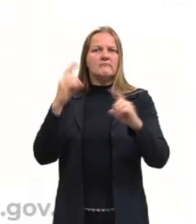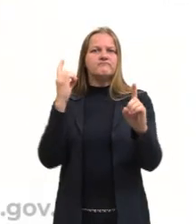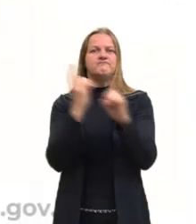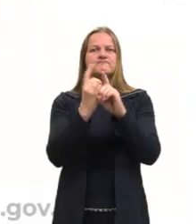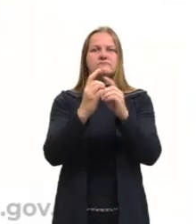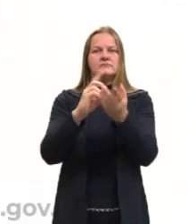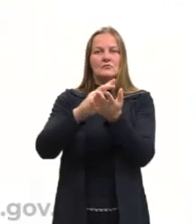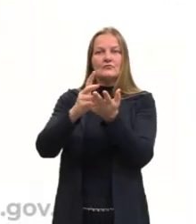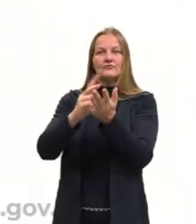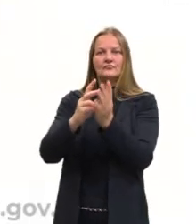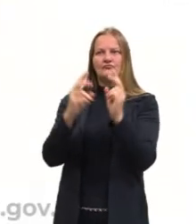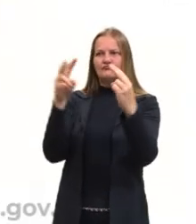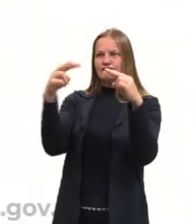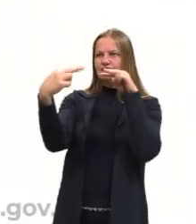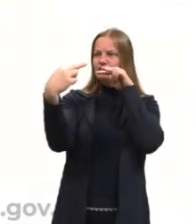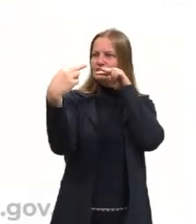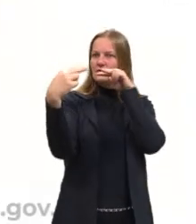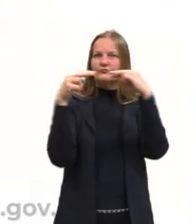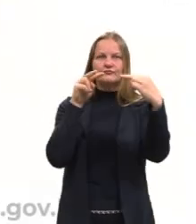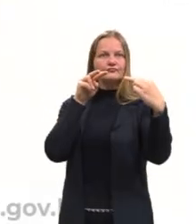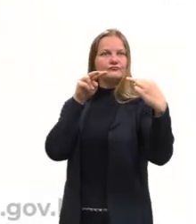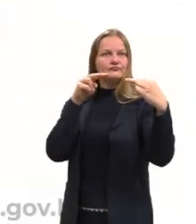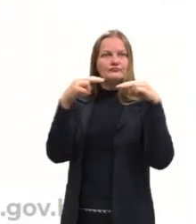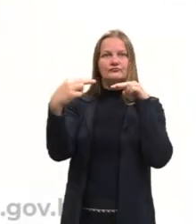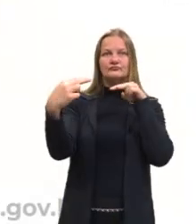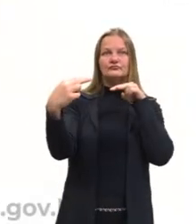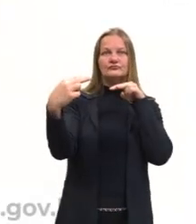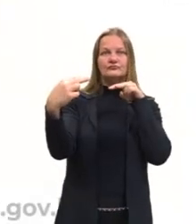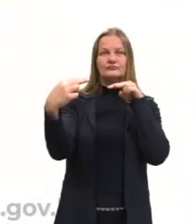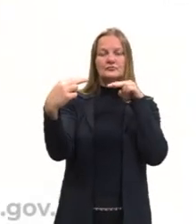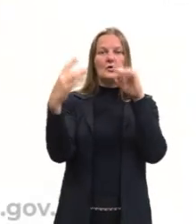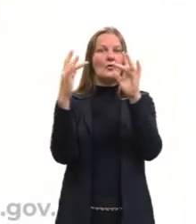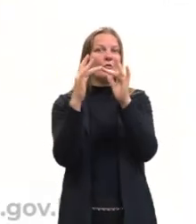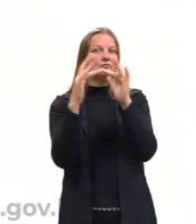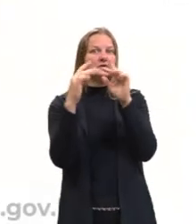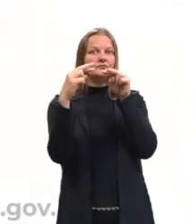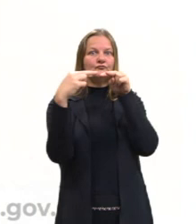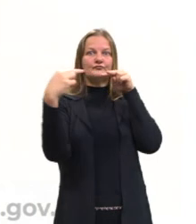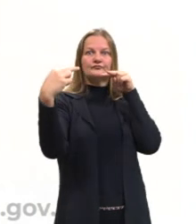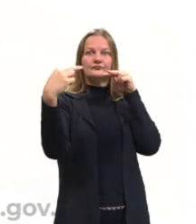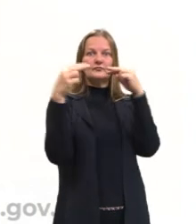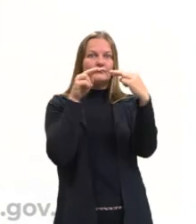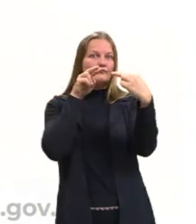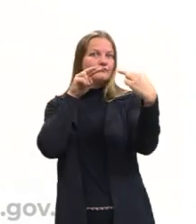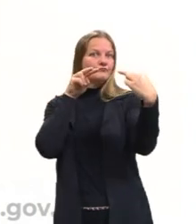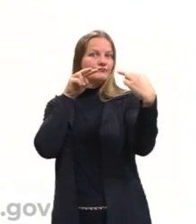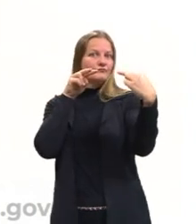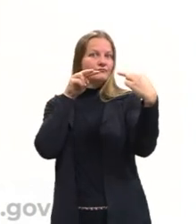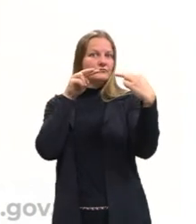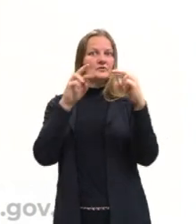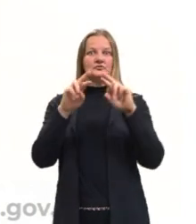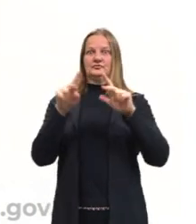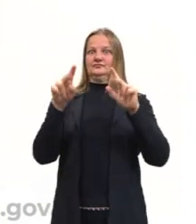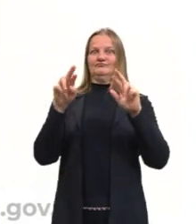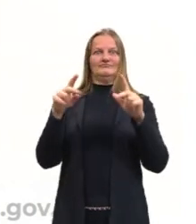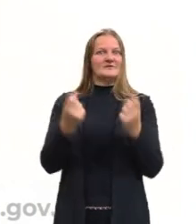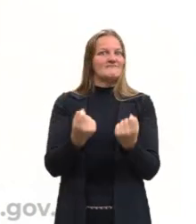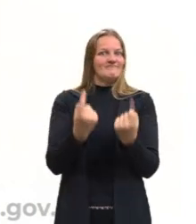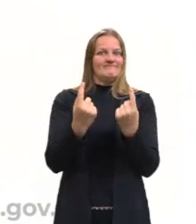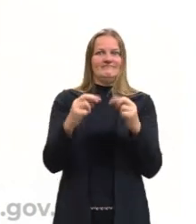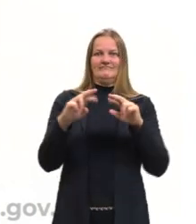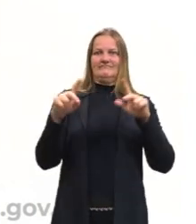o indígena olha para o homem branco. E eles têm esse contato, né? Eles se olham, eles são diferentes, né?